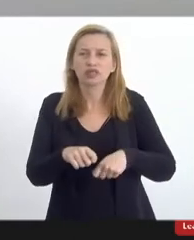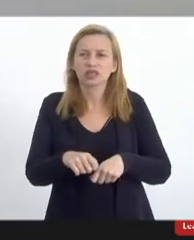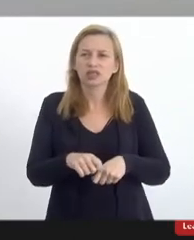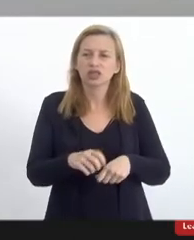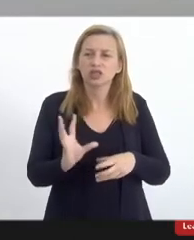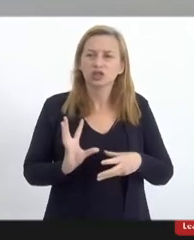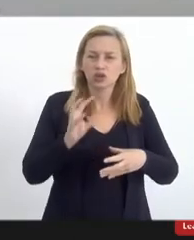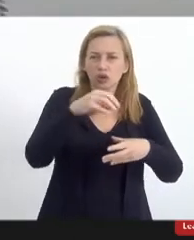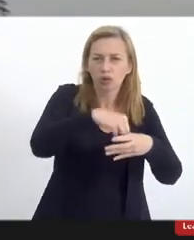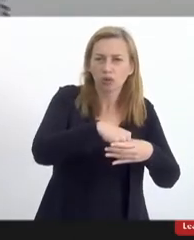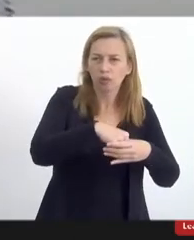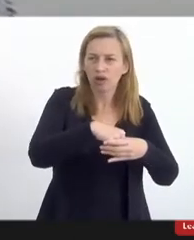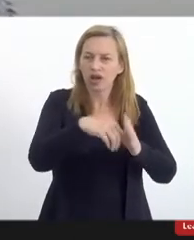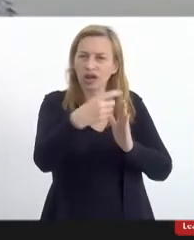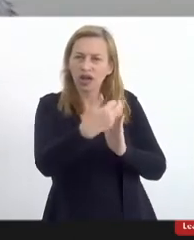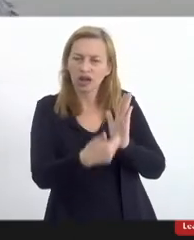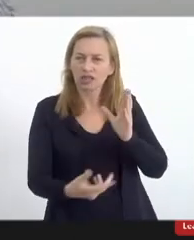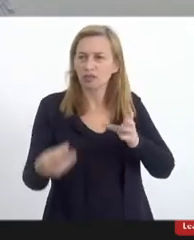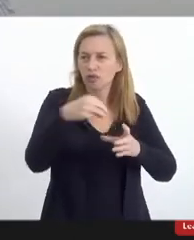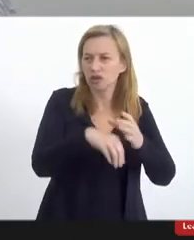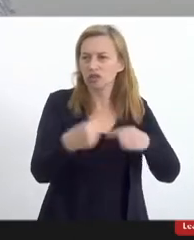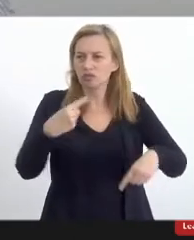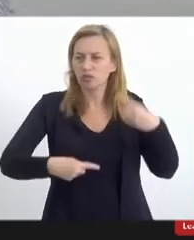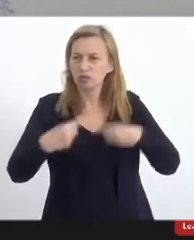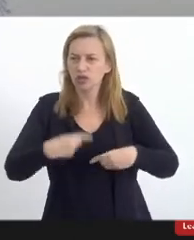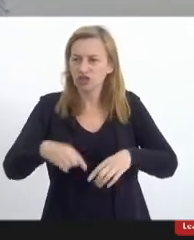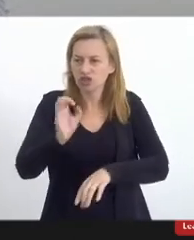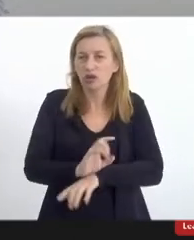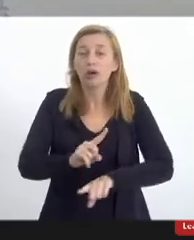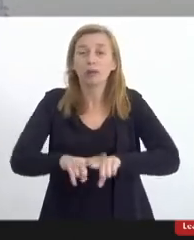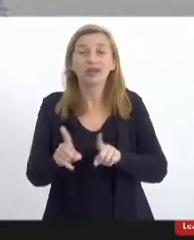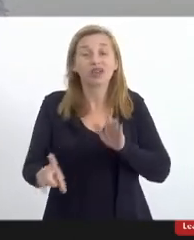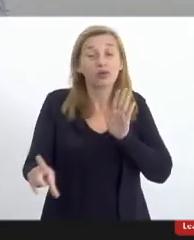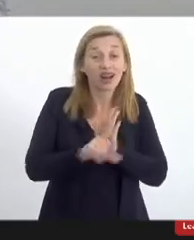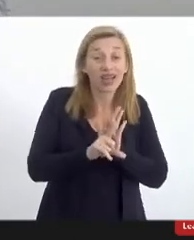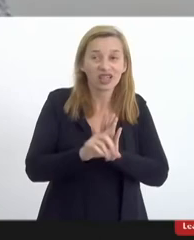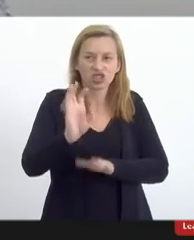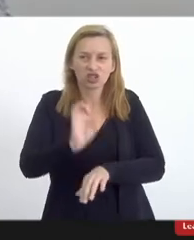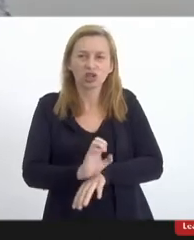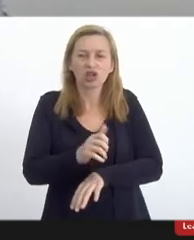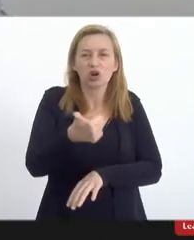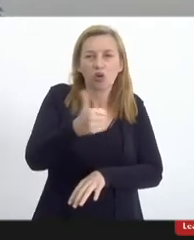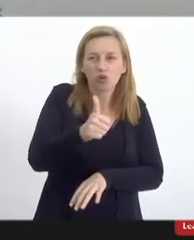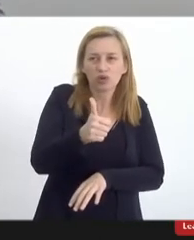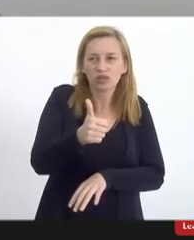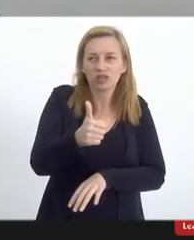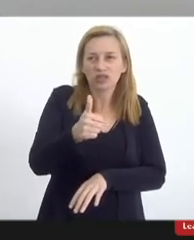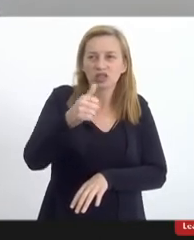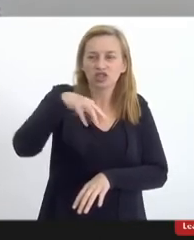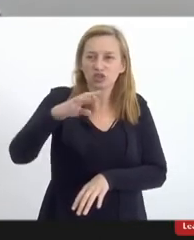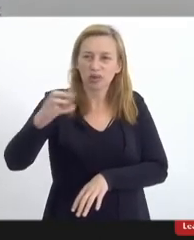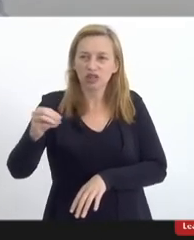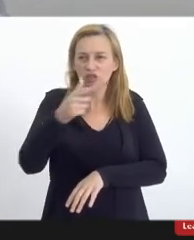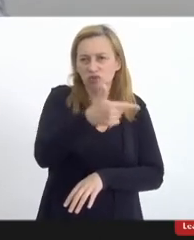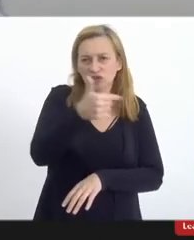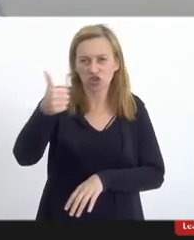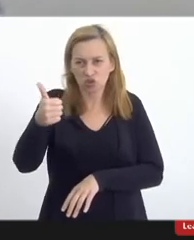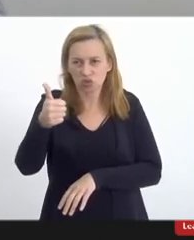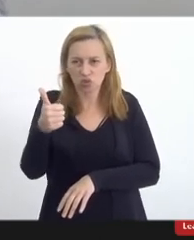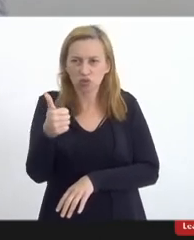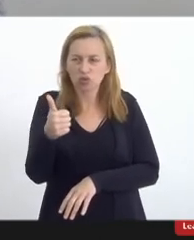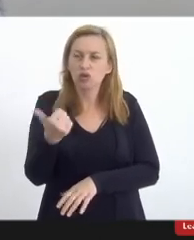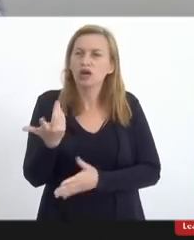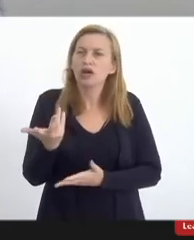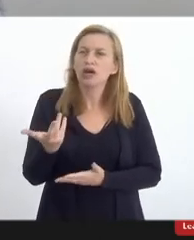incorporar essa agenda na política pública estadual mas é uma lei estadual sancionada no dia 11 de março de 2021 ela